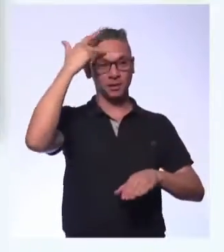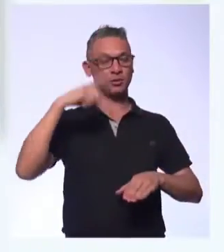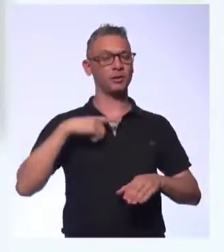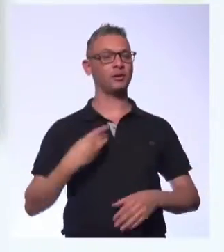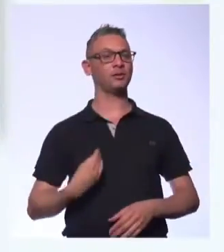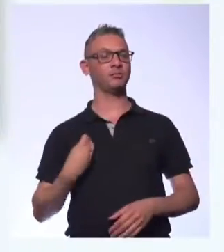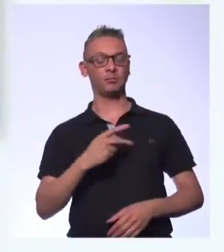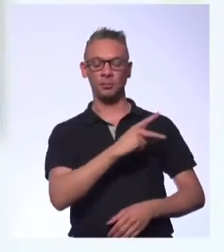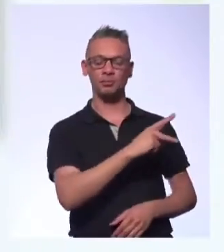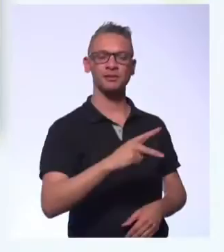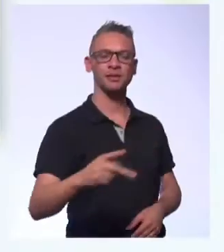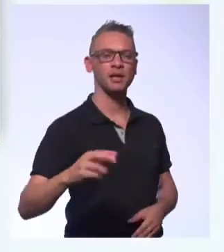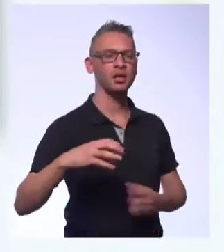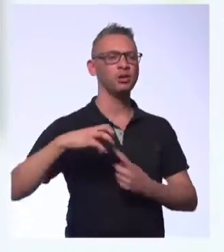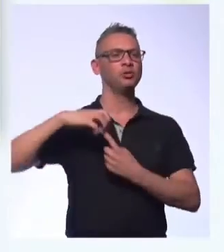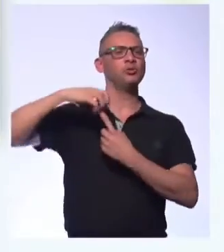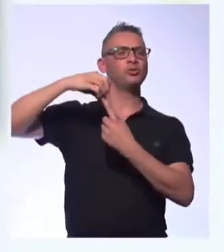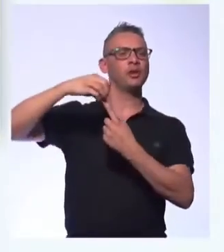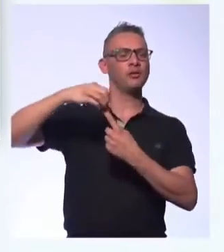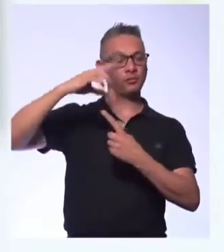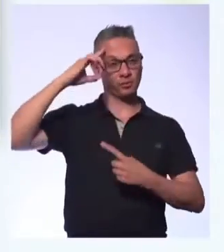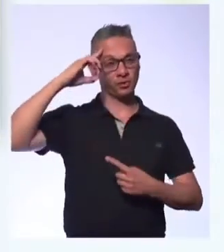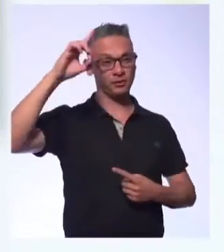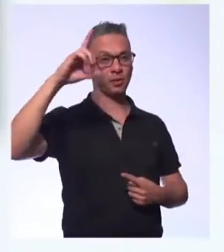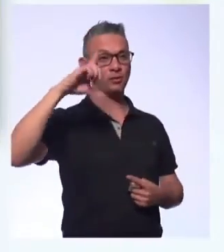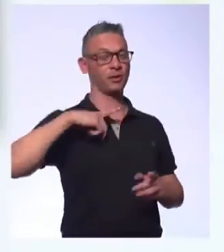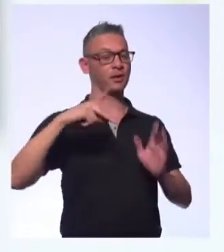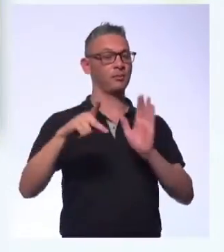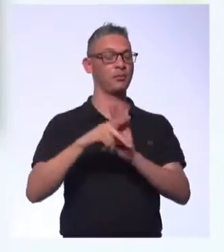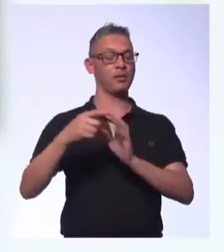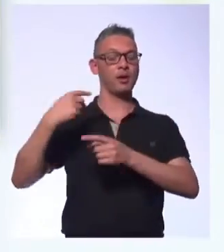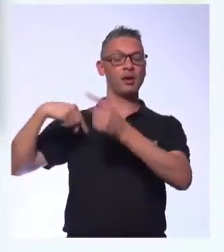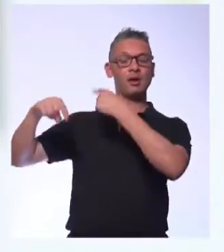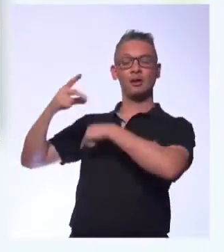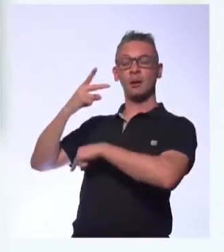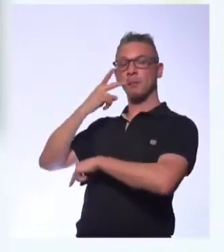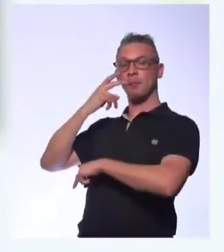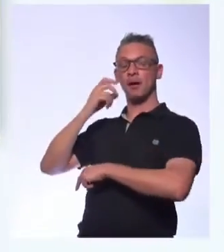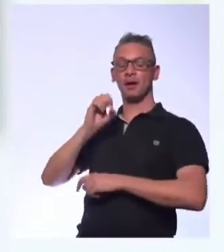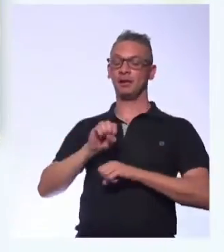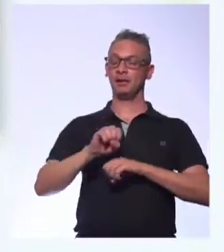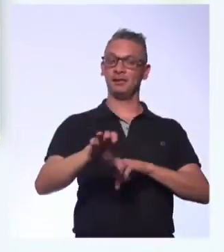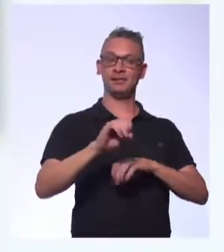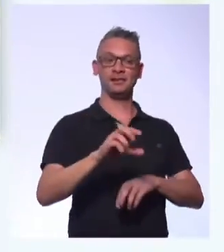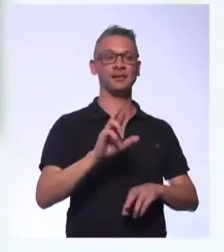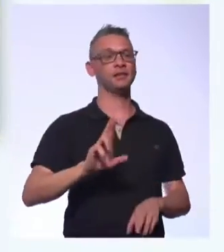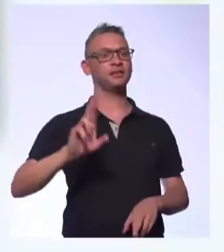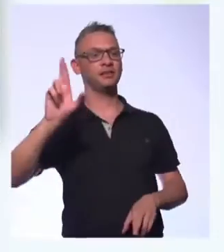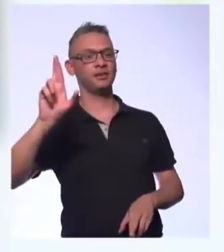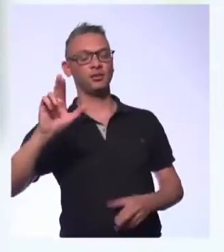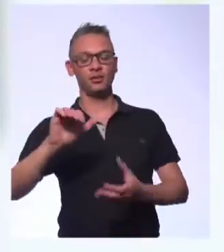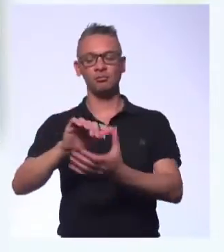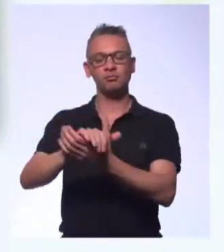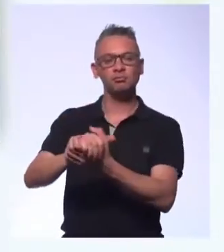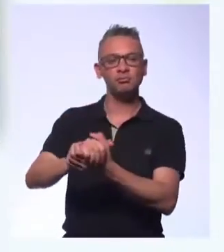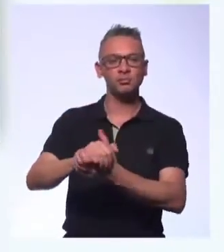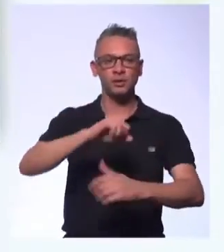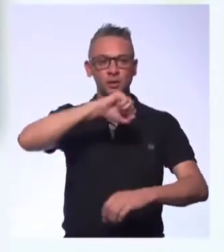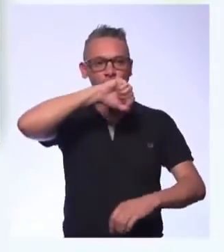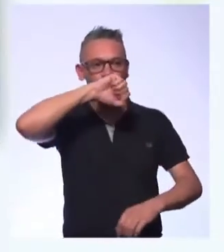de presidência, de chefia, de diretoria. Os seus pais os ensinaram a chamar de senhor e senhoram, pedir a bênção,